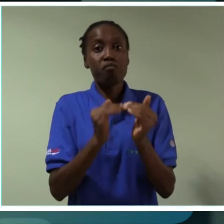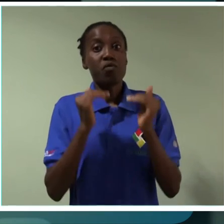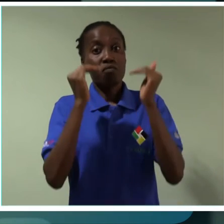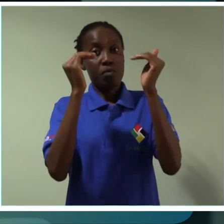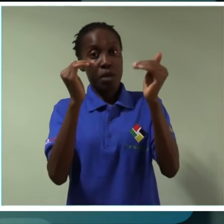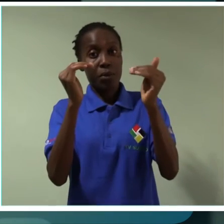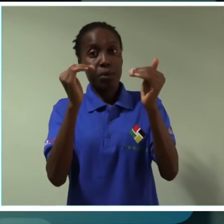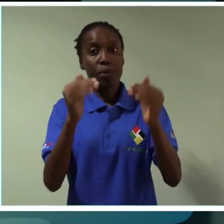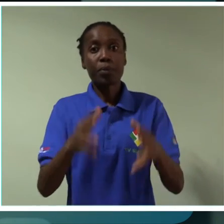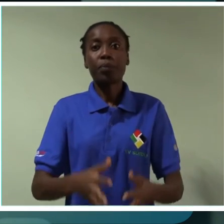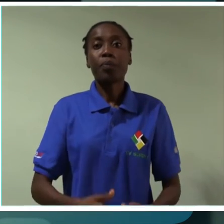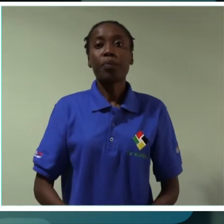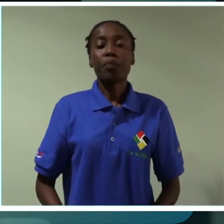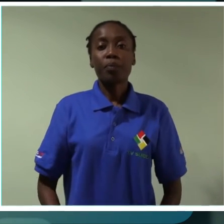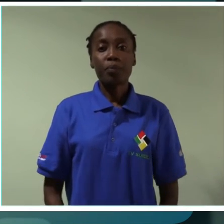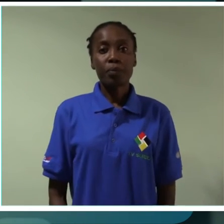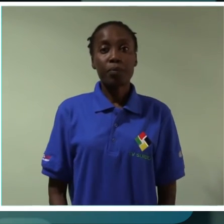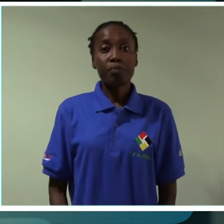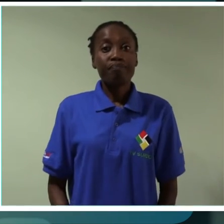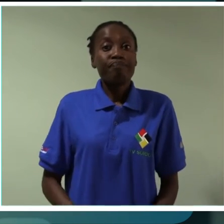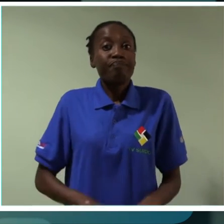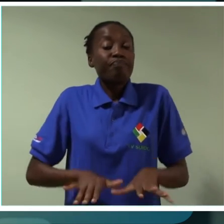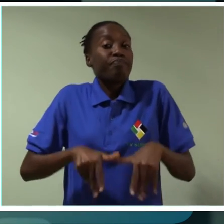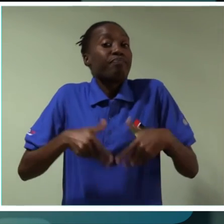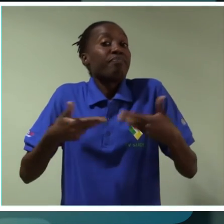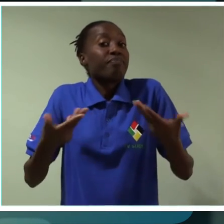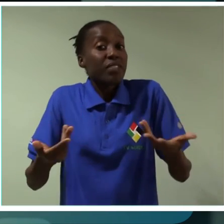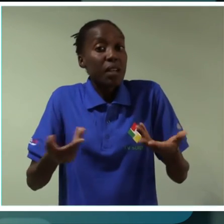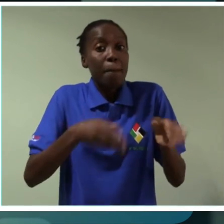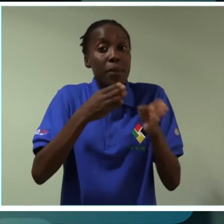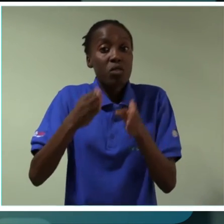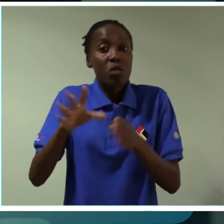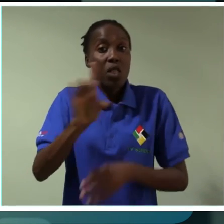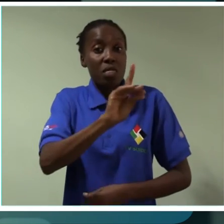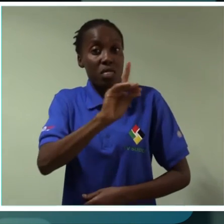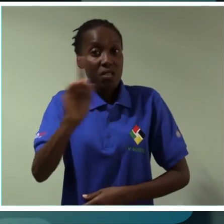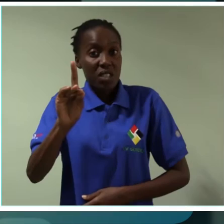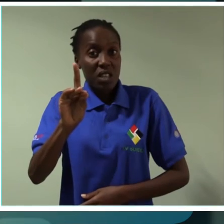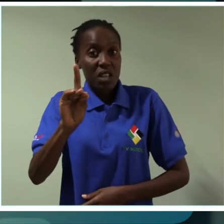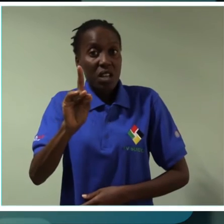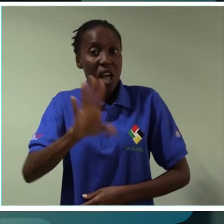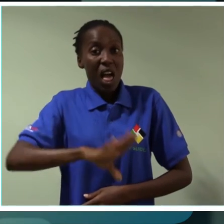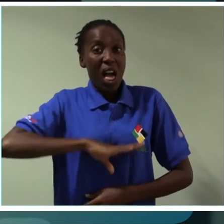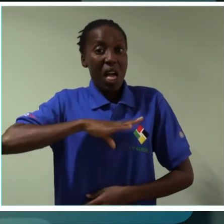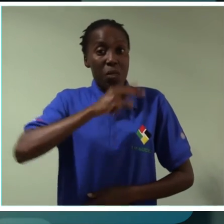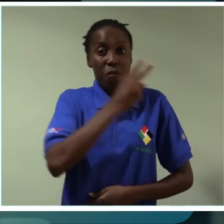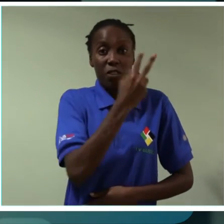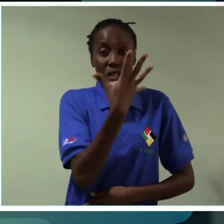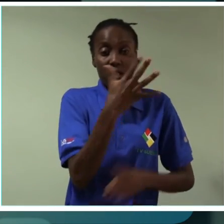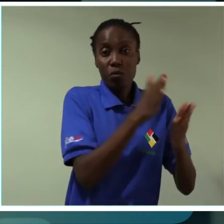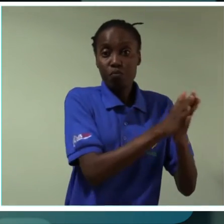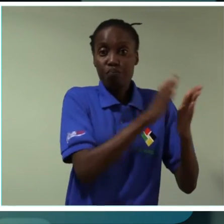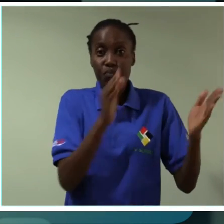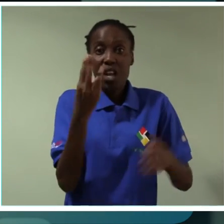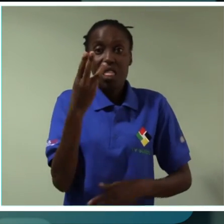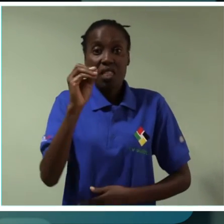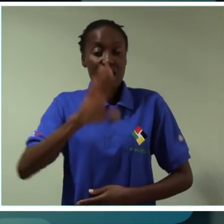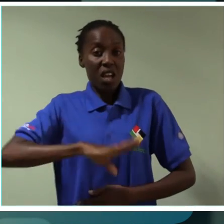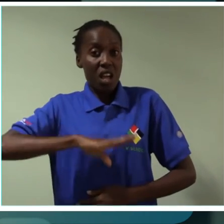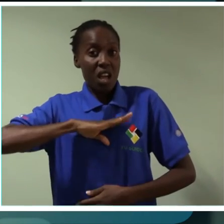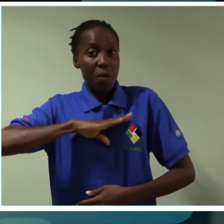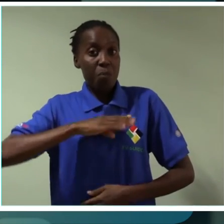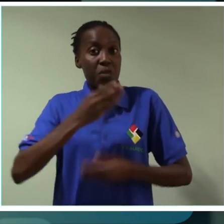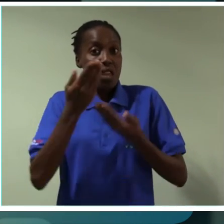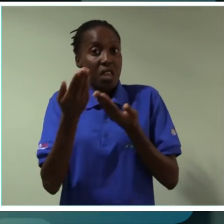aliás, idade máxima para se dar uma bolsa de nível médio, uma pessoa com deficiência pode chegar ao nível médio aos 25 ou mesmo aos 30 anos,